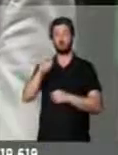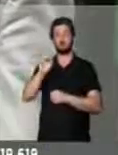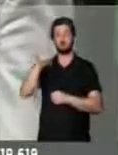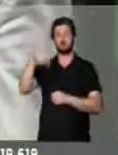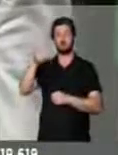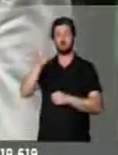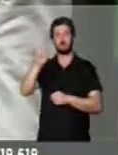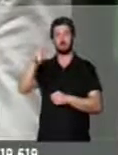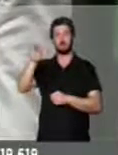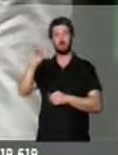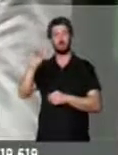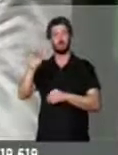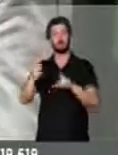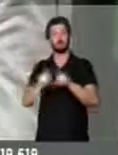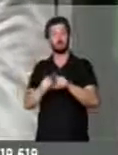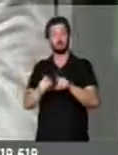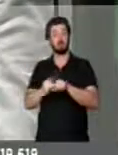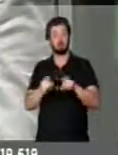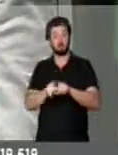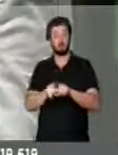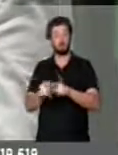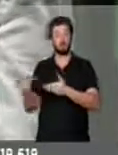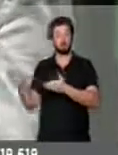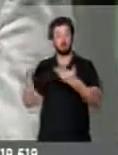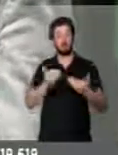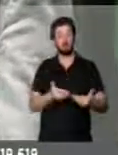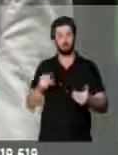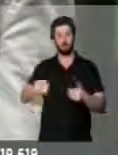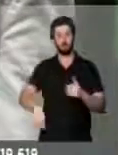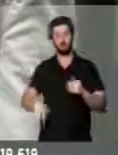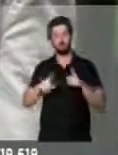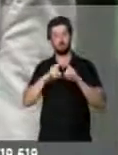Quero, inclusive, Júlio, trazê-los à Brasília.